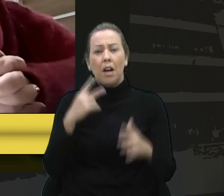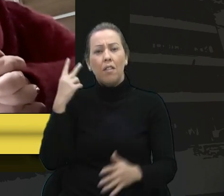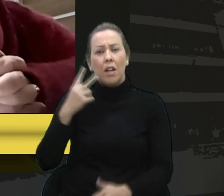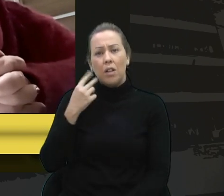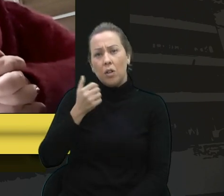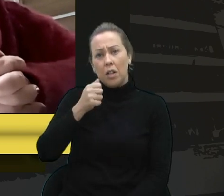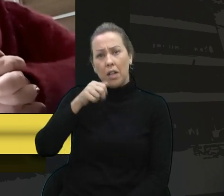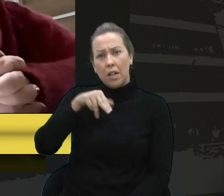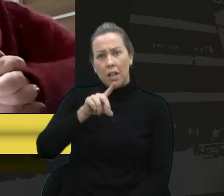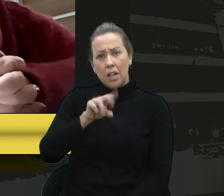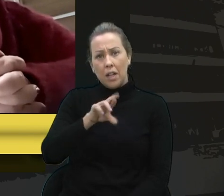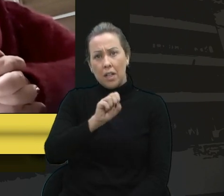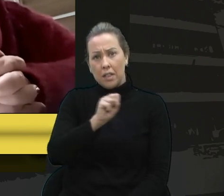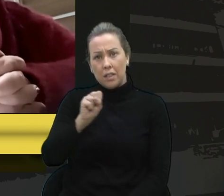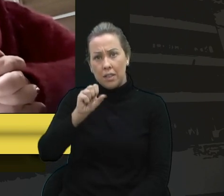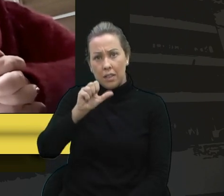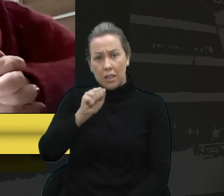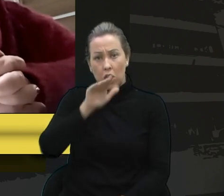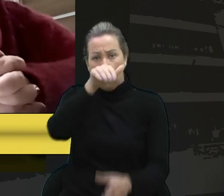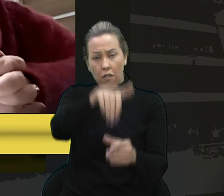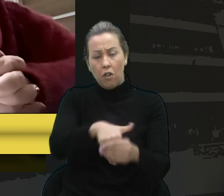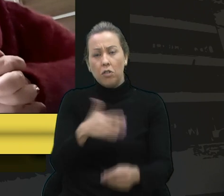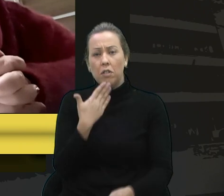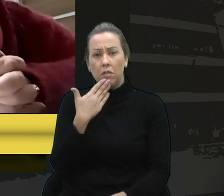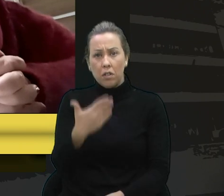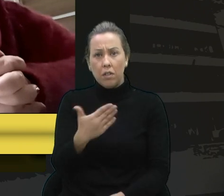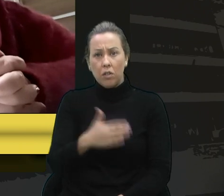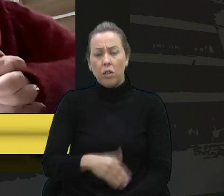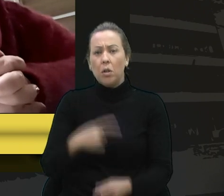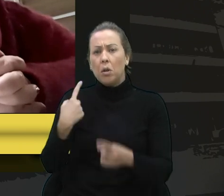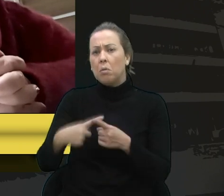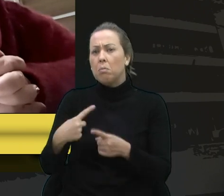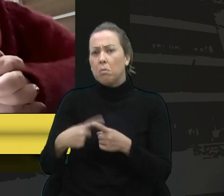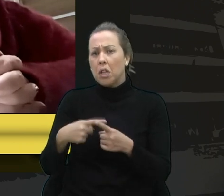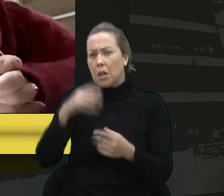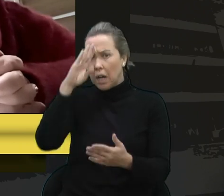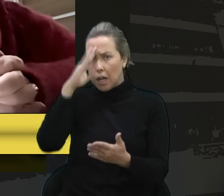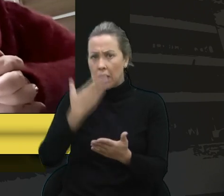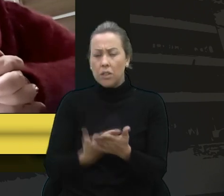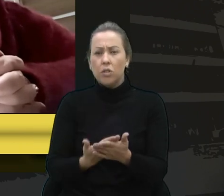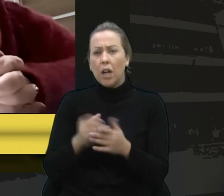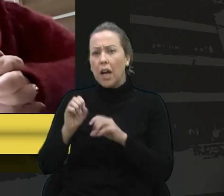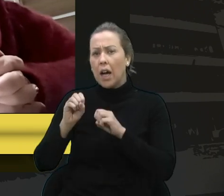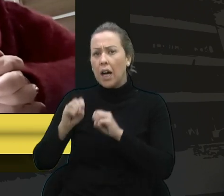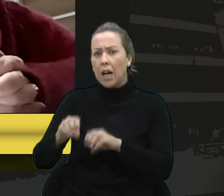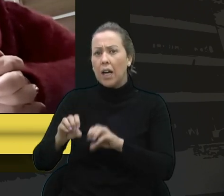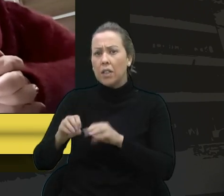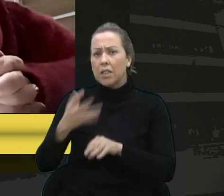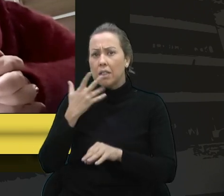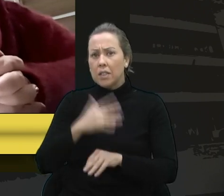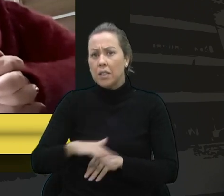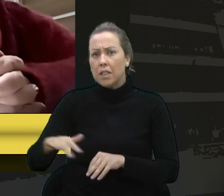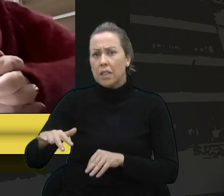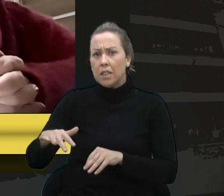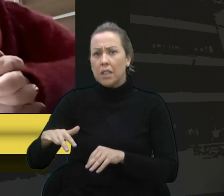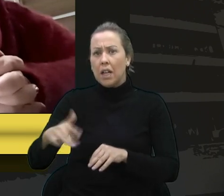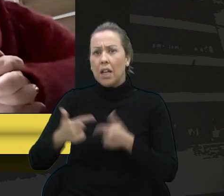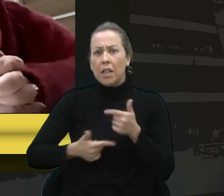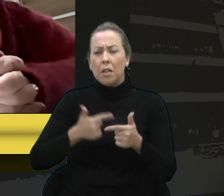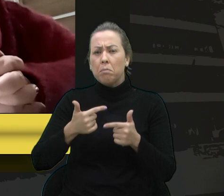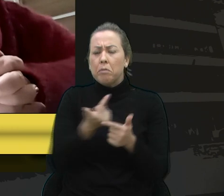e dizer que vou votar favorável, até porque acredito que a educação infantil, ela não está